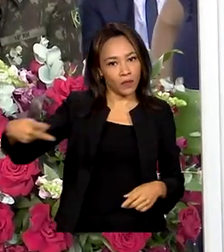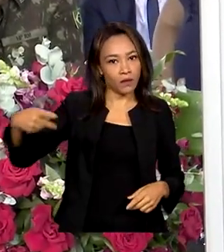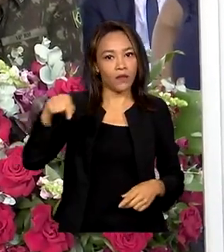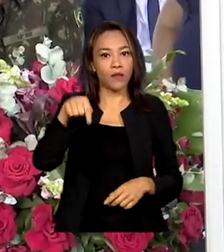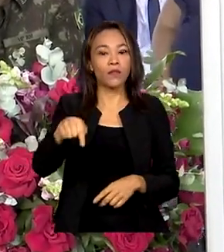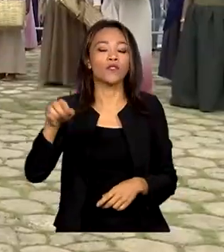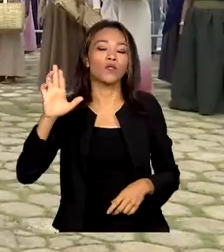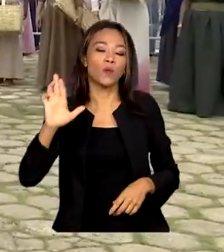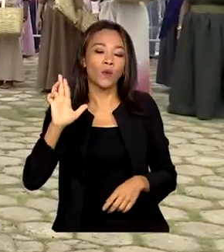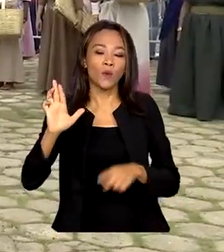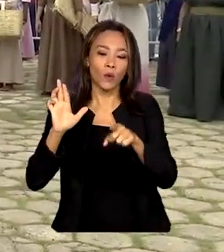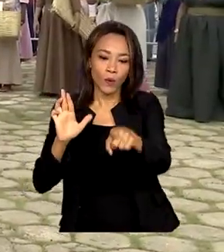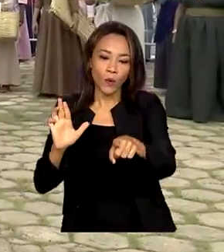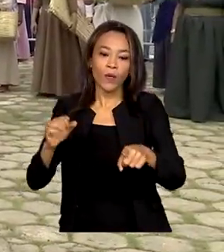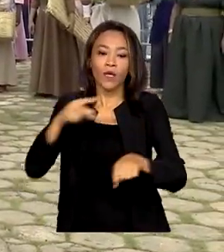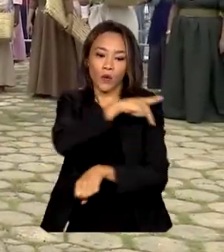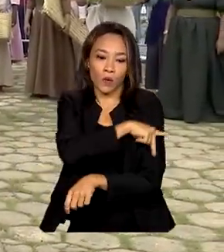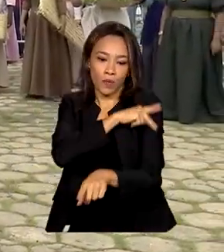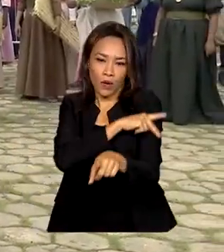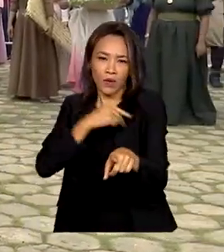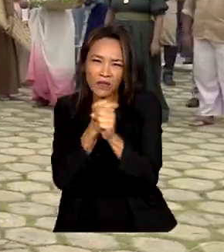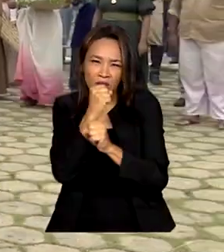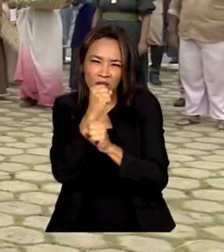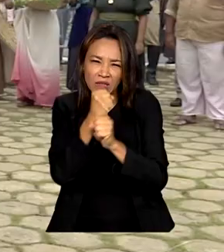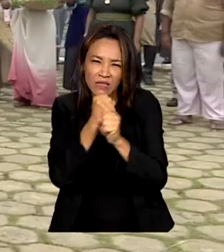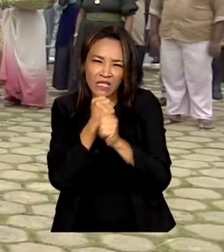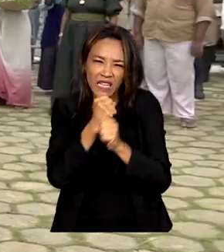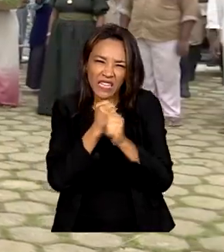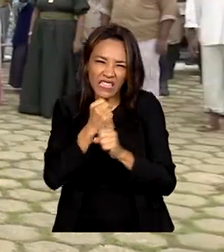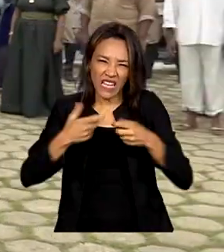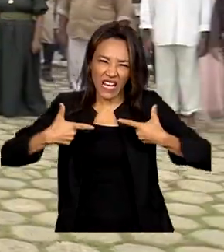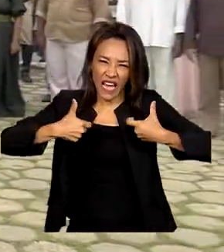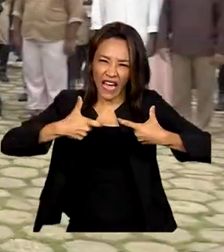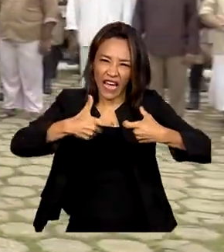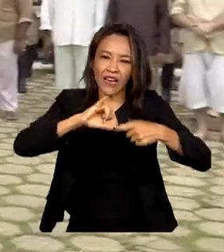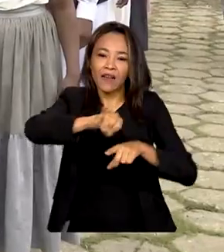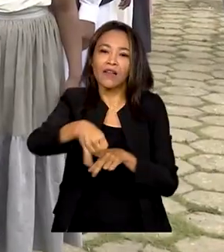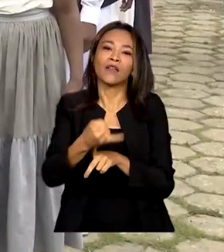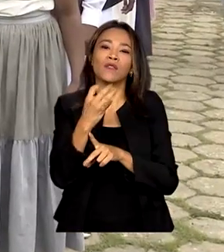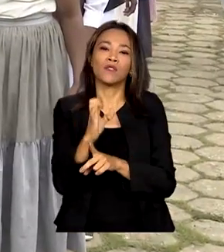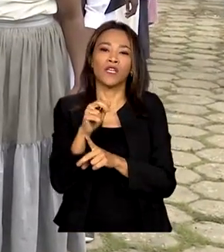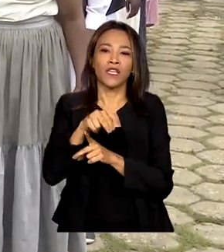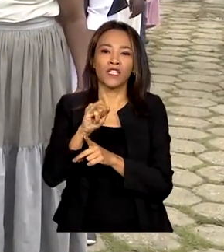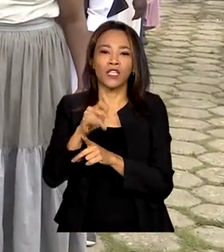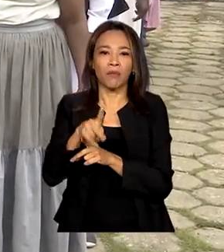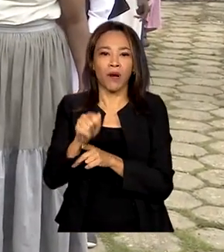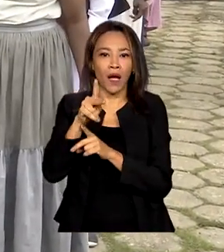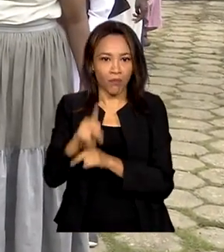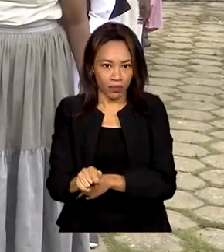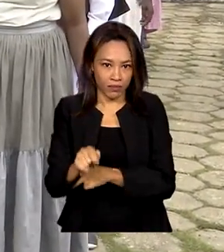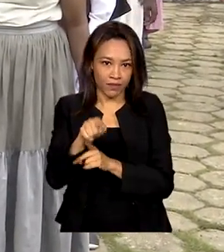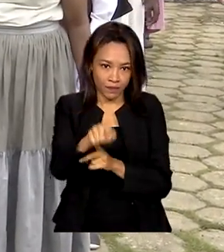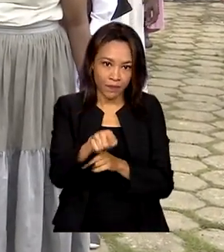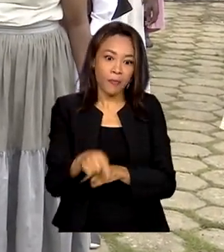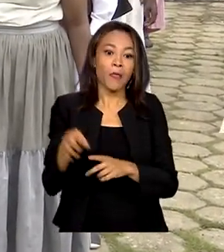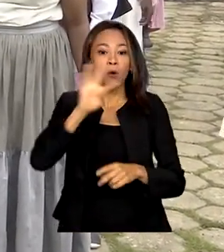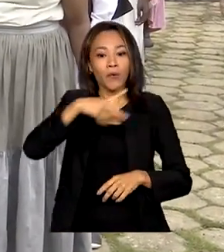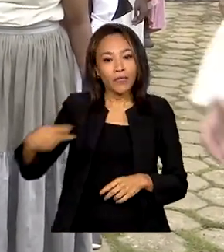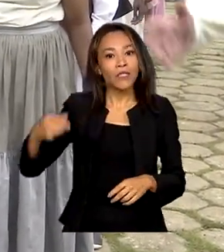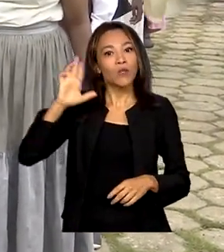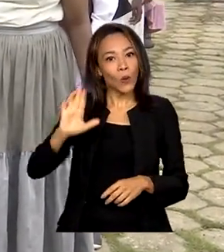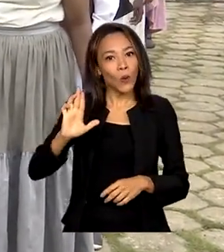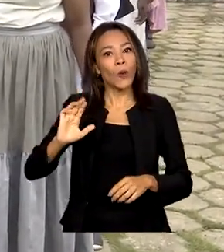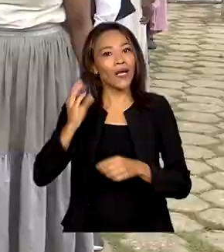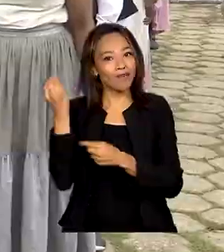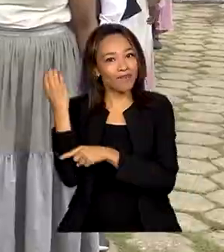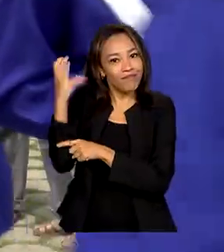200 anos da Batalha do Genipapo, um dos confrontos da Guerra da Independência do Brasil. O presidente Lula gravou um vídeo